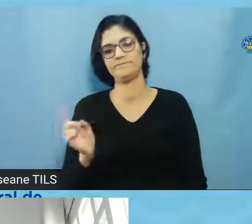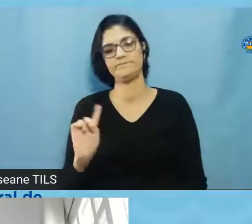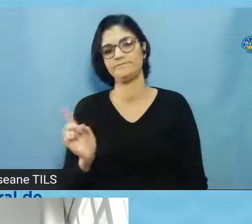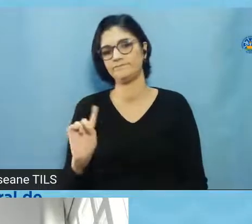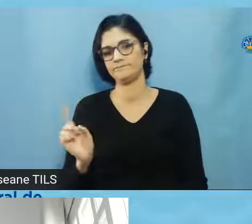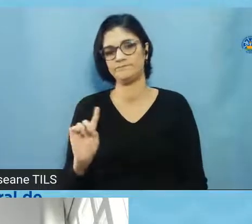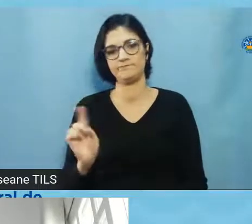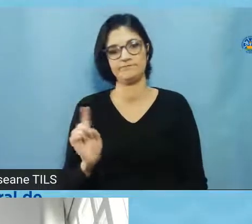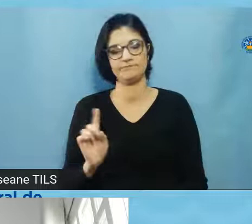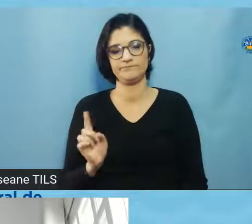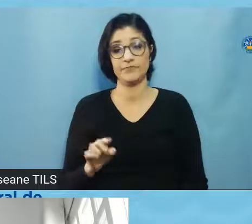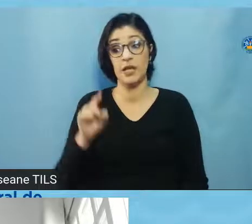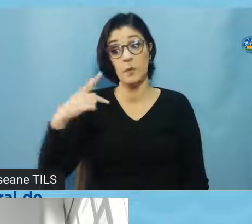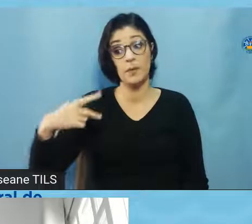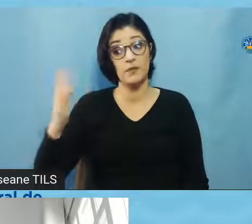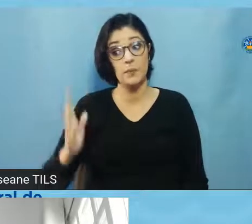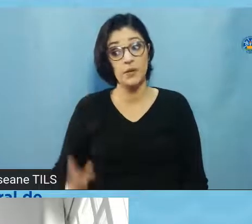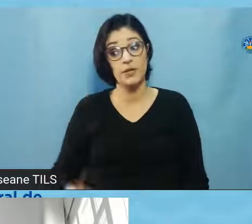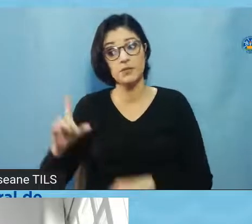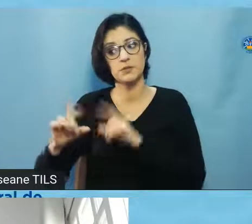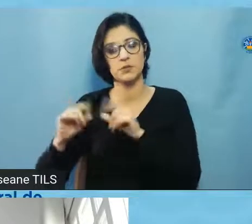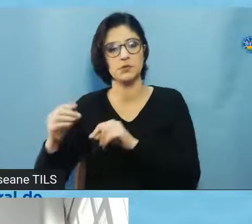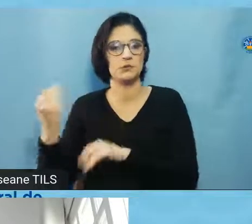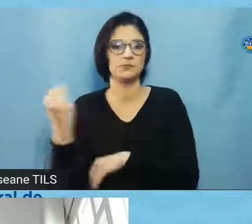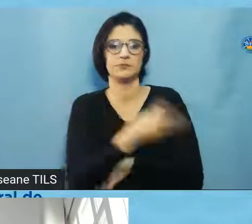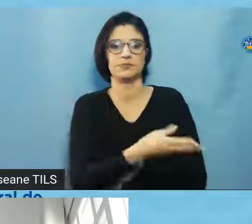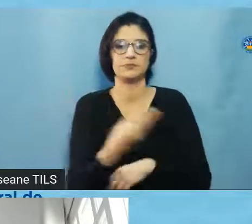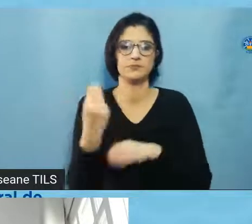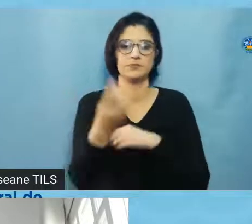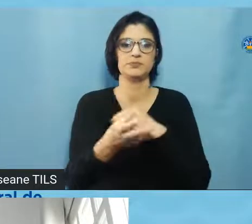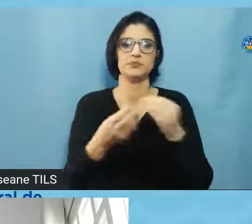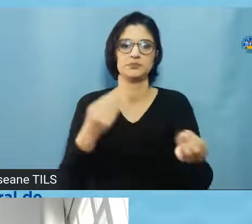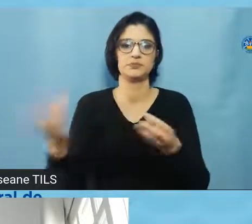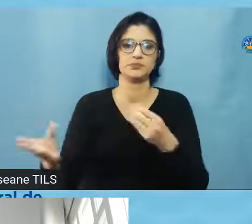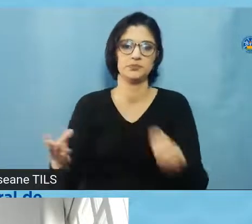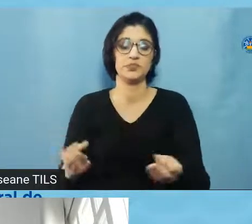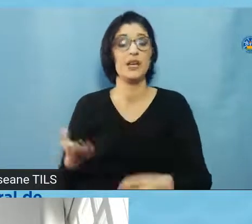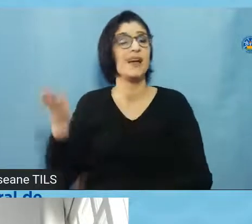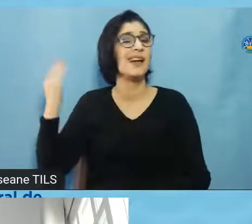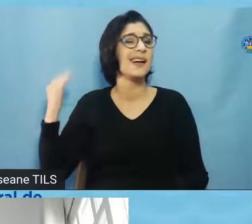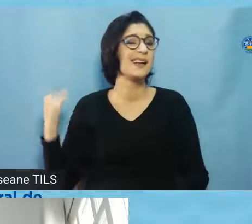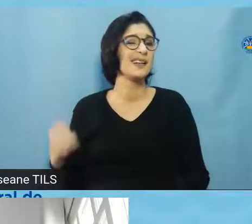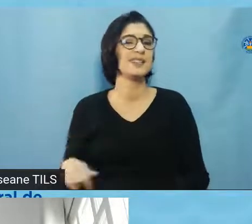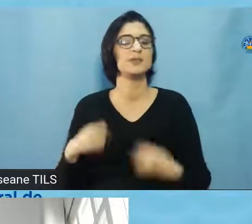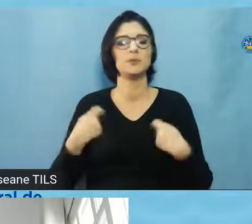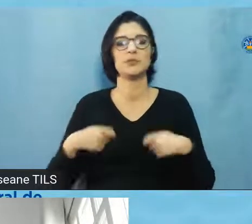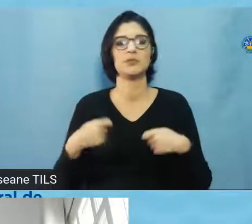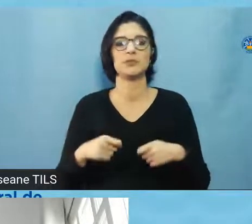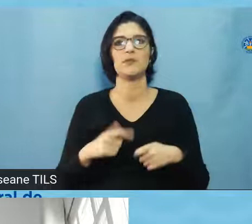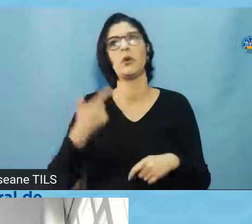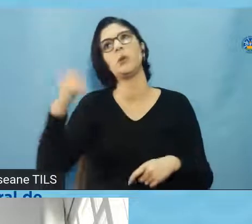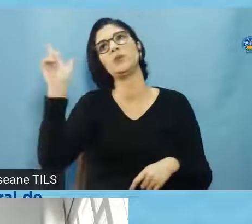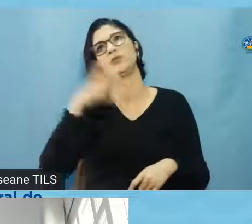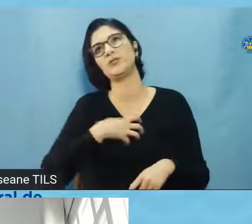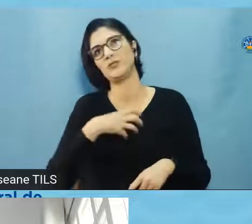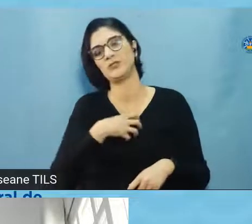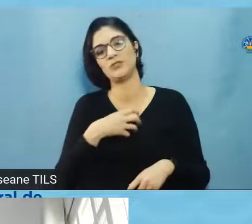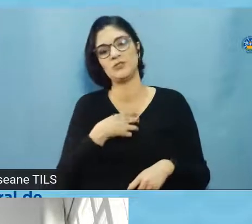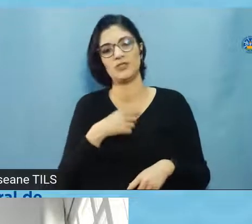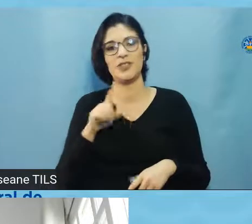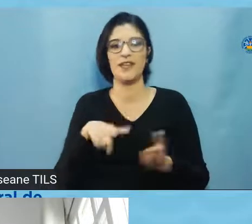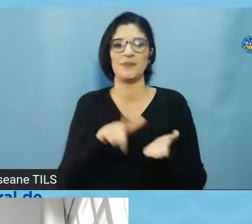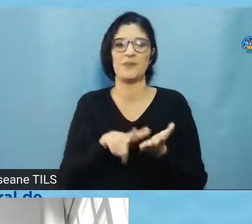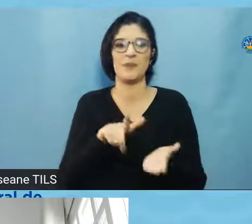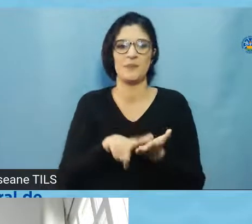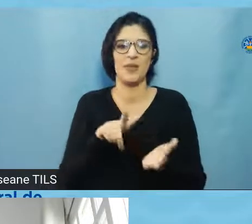plataforma que já direciona automaticamente. Antigamente, a gente tinha que submeter os projetos, era outra forma, na verdade, era tudo por papel,